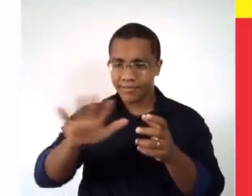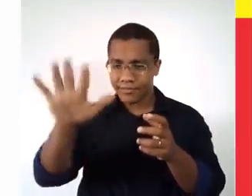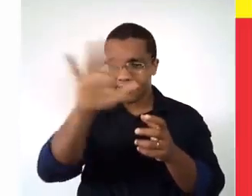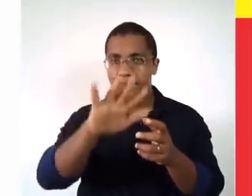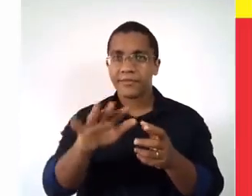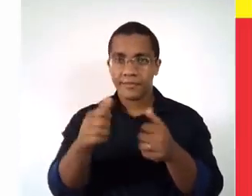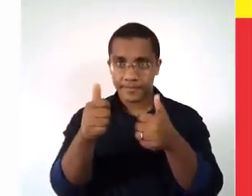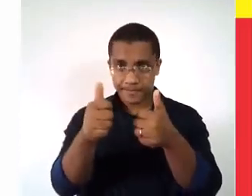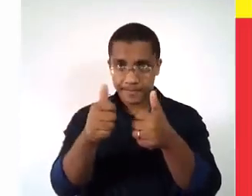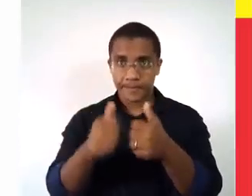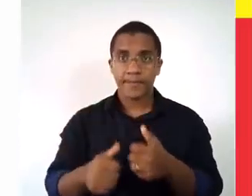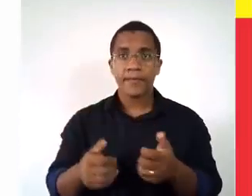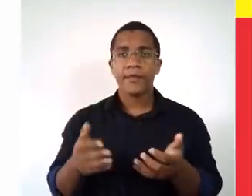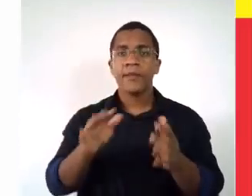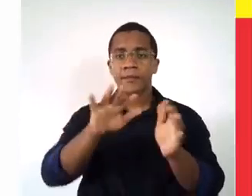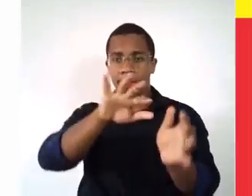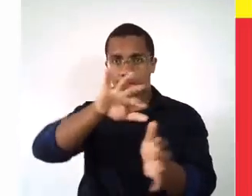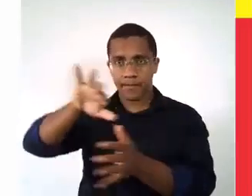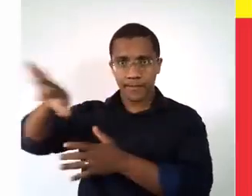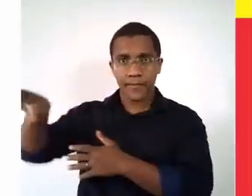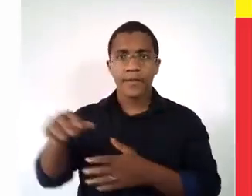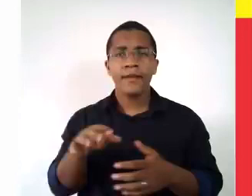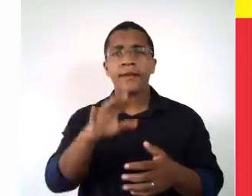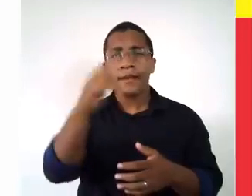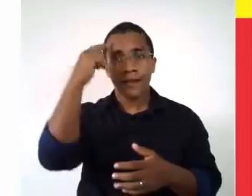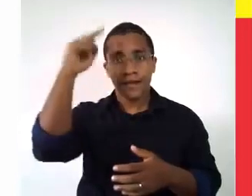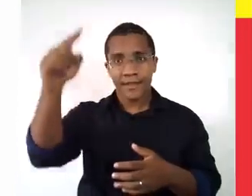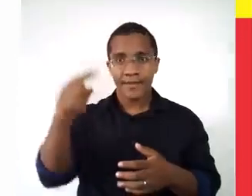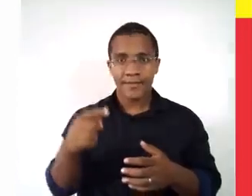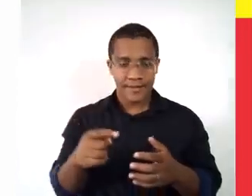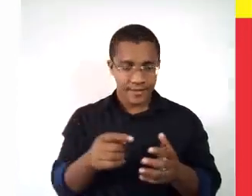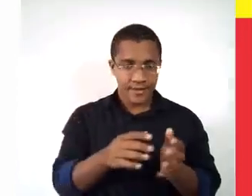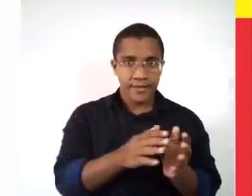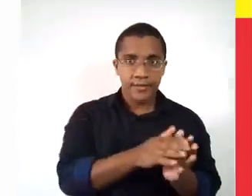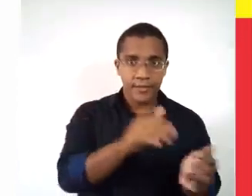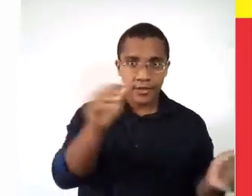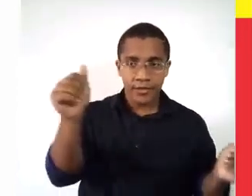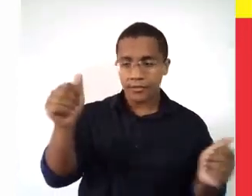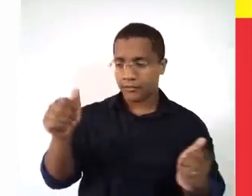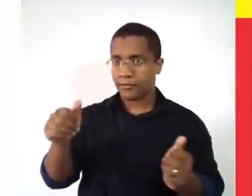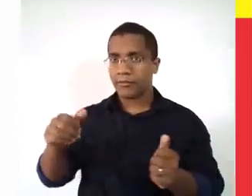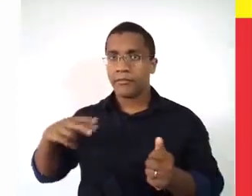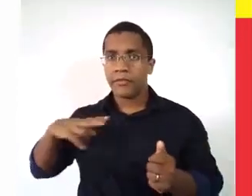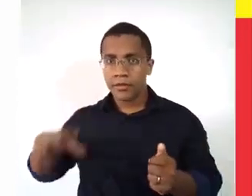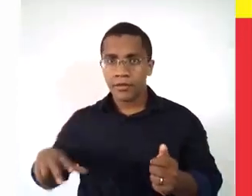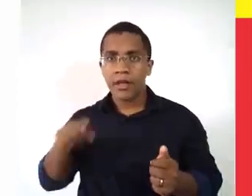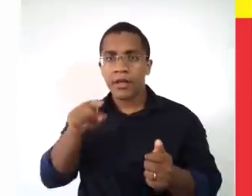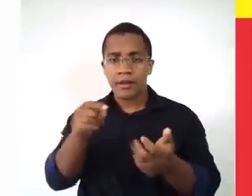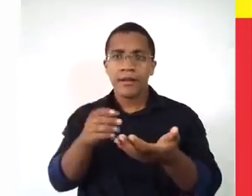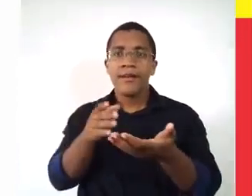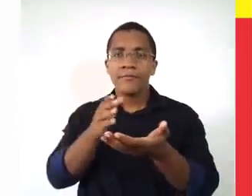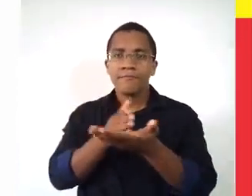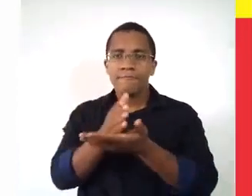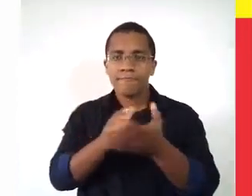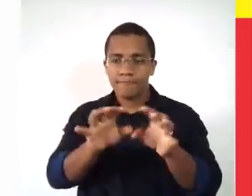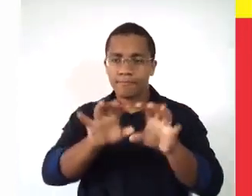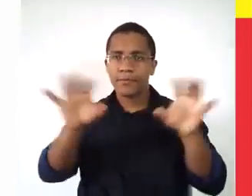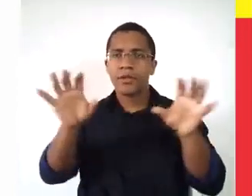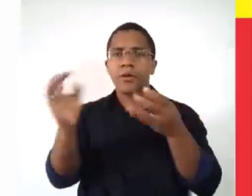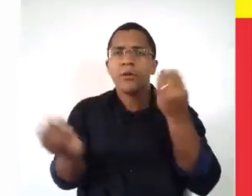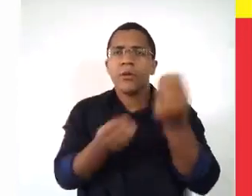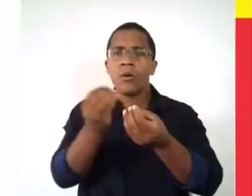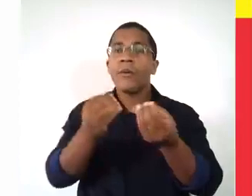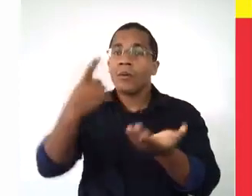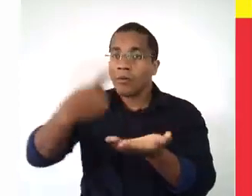divisão da América do Sul entre espanhóis e portugueses vai iniciar com o chamado Tratado de Tordesilhas, tá? Mas